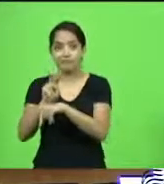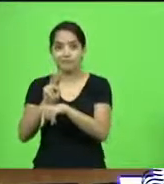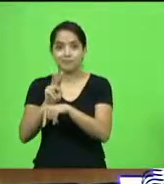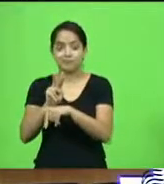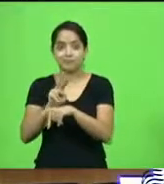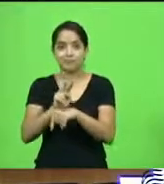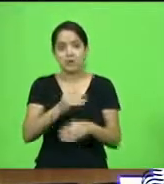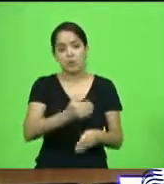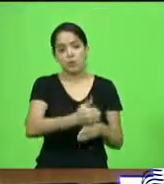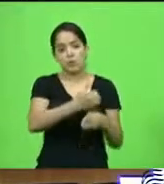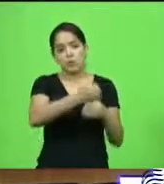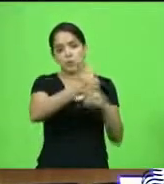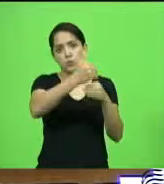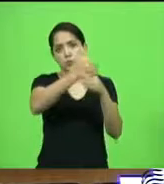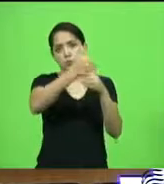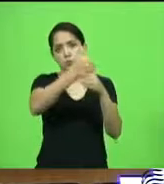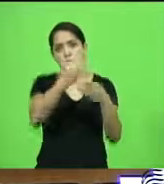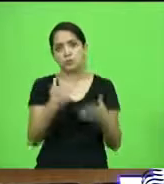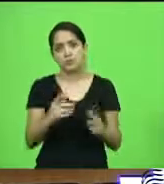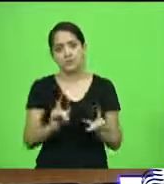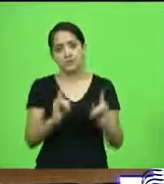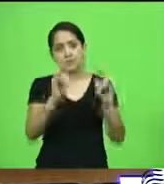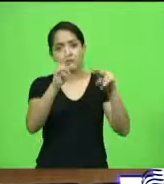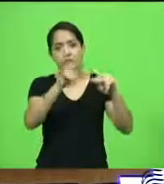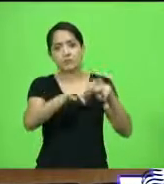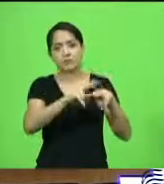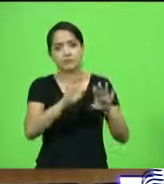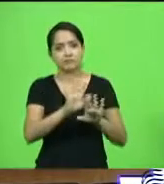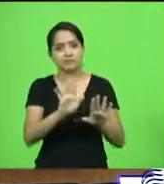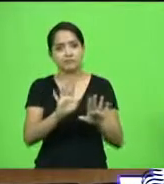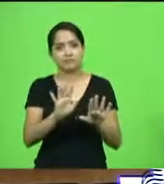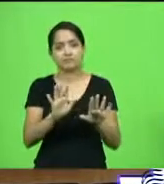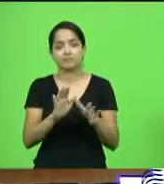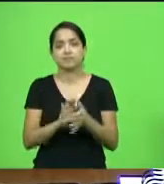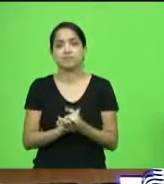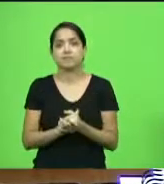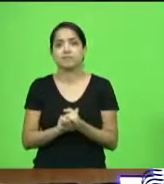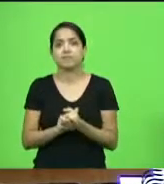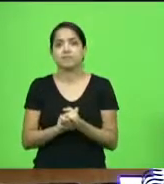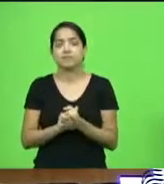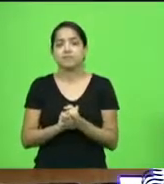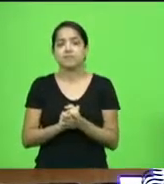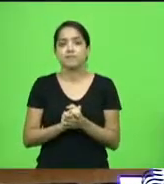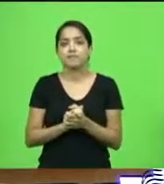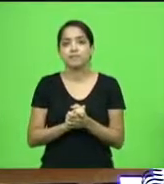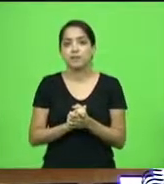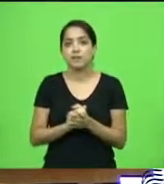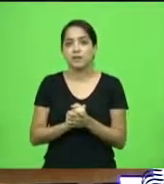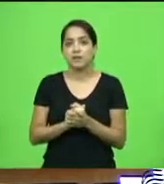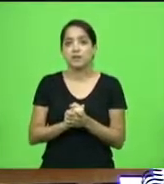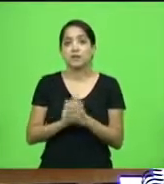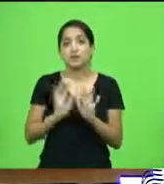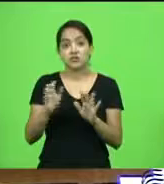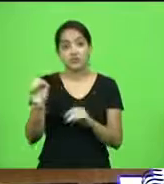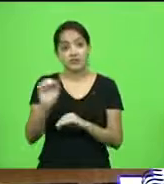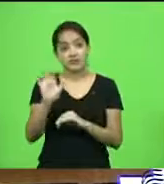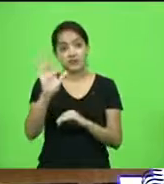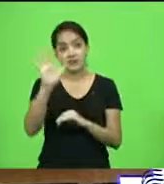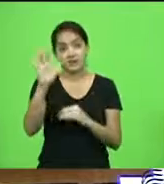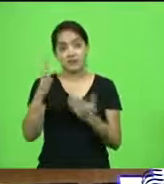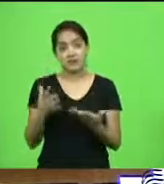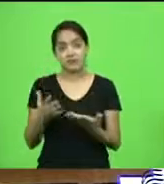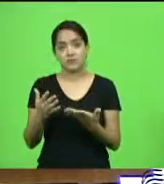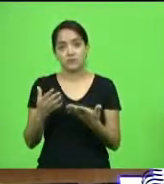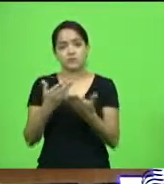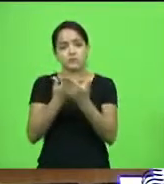muro de concreto e põe em volta do presídio e não para poder impedir que o cidadão de bem transite já é caro. Por que não